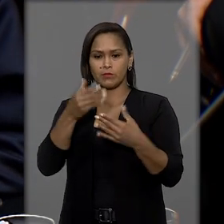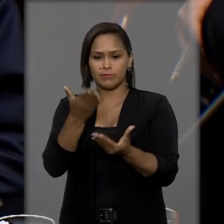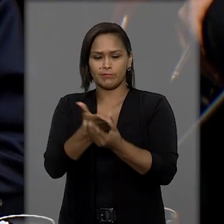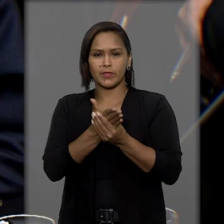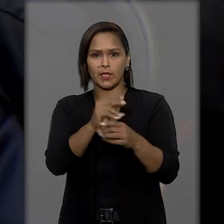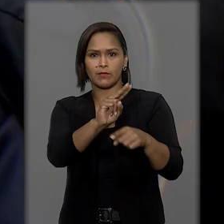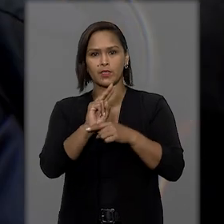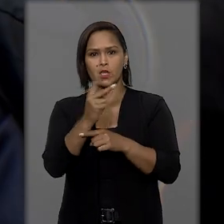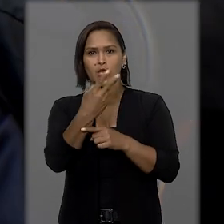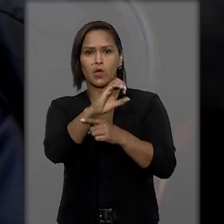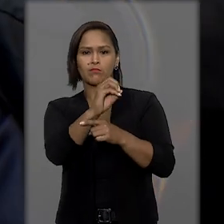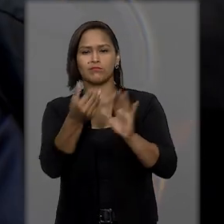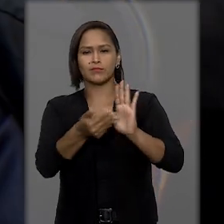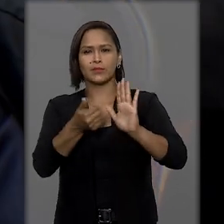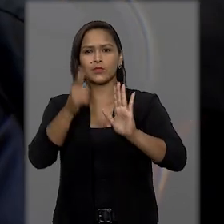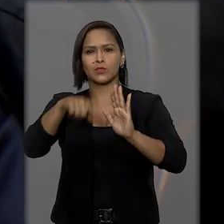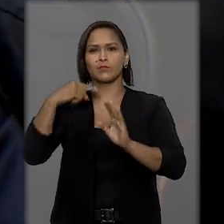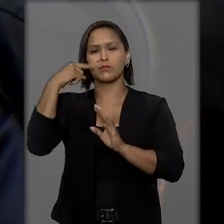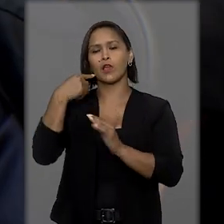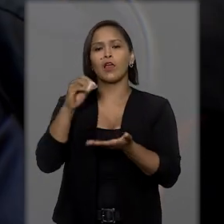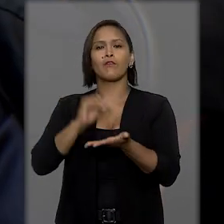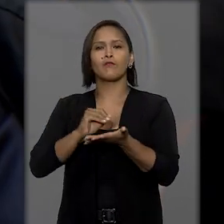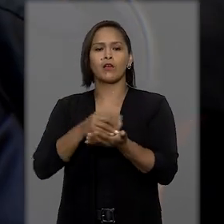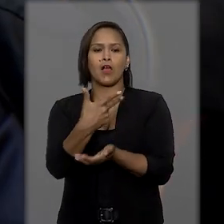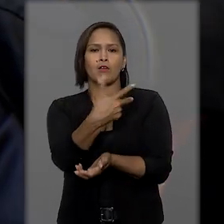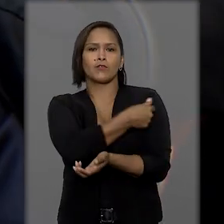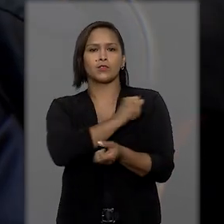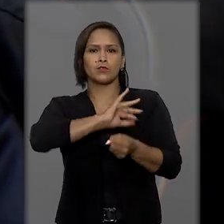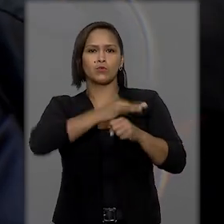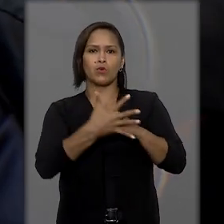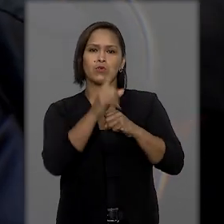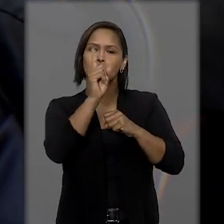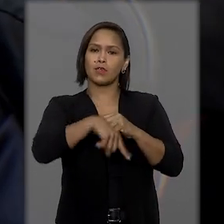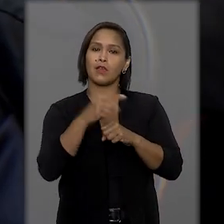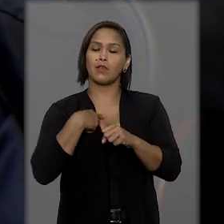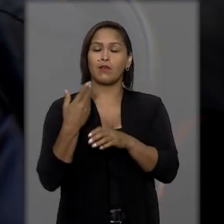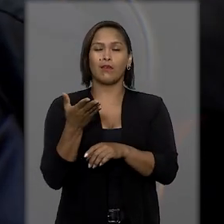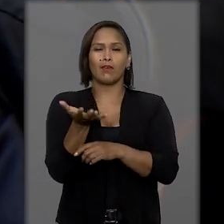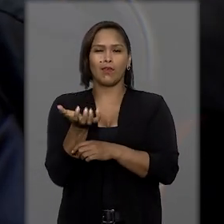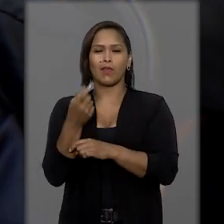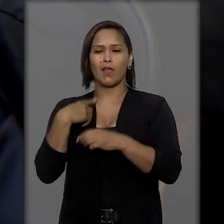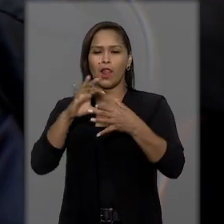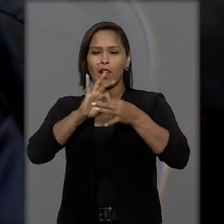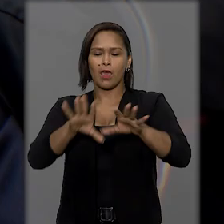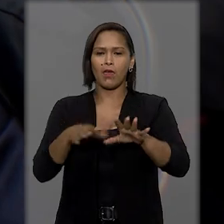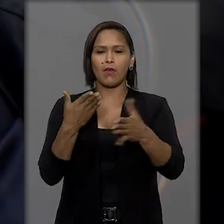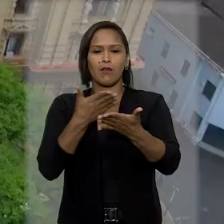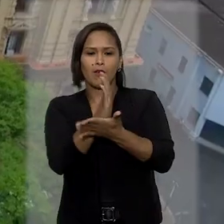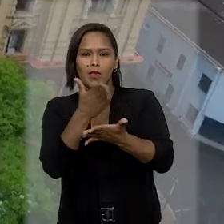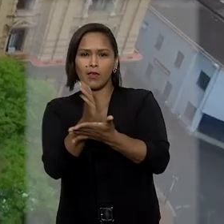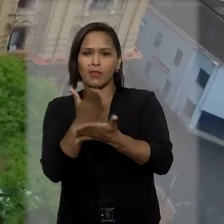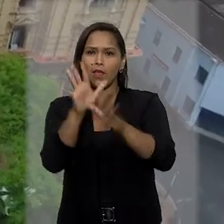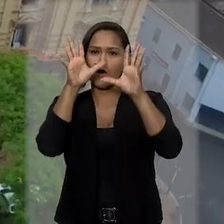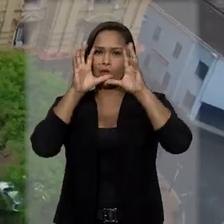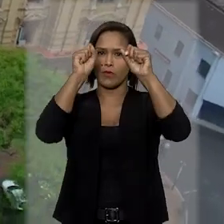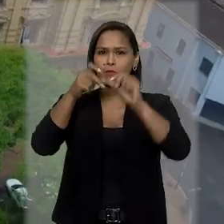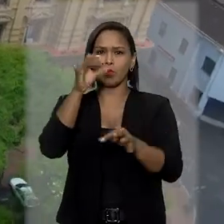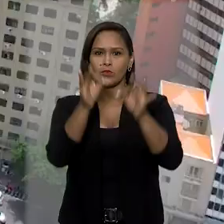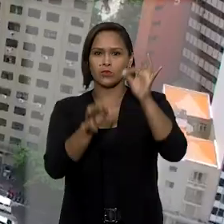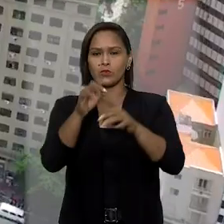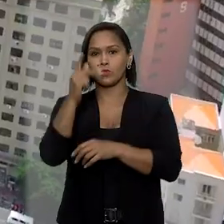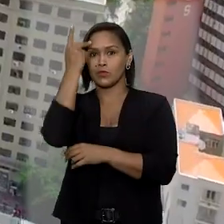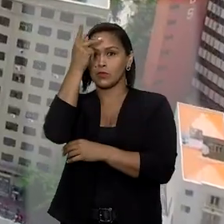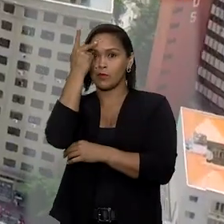indeferiu habeas corpus de um advogado que não se vacinou contra a Covid-19 e buscava ter livre acesso aos fóruns do Tribunal de